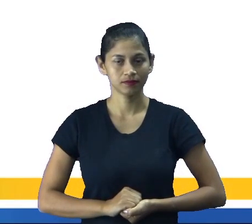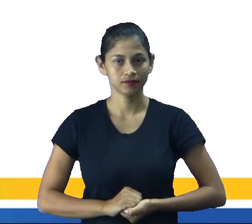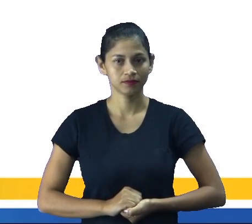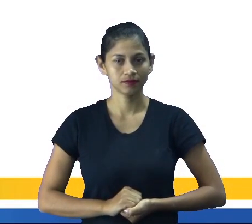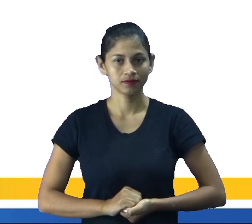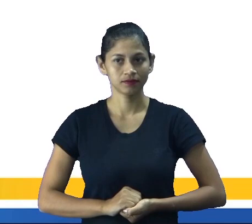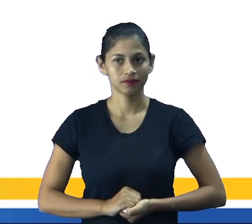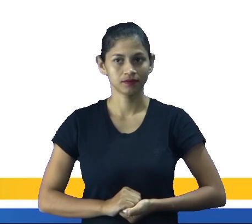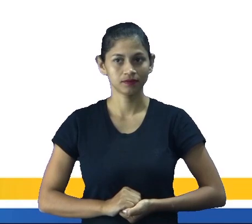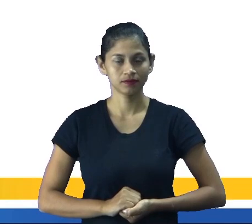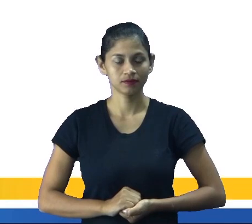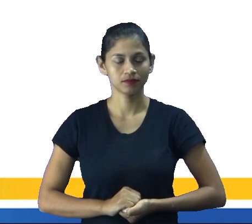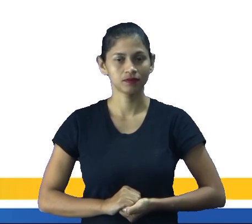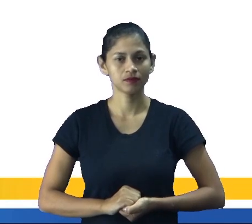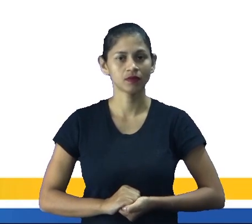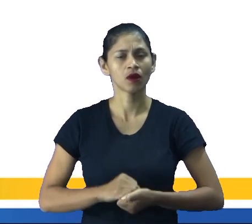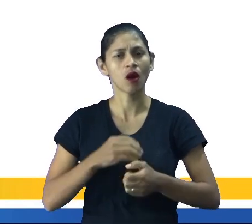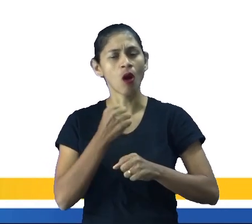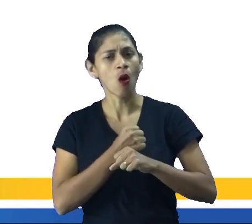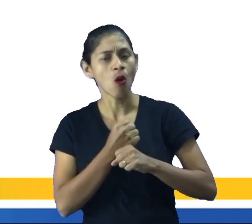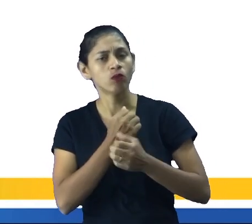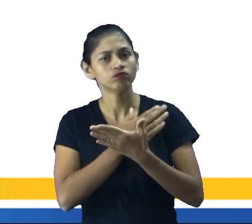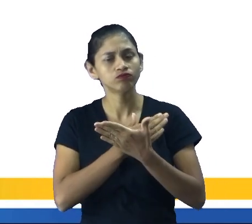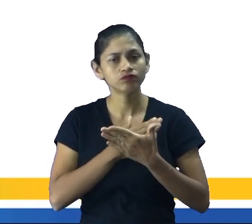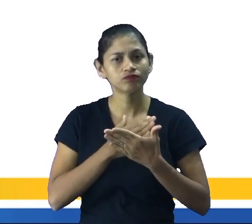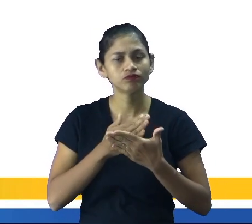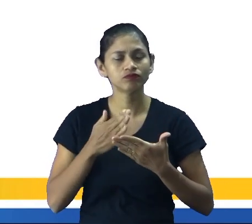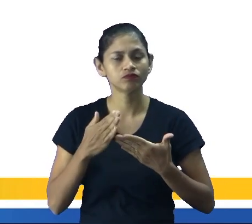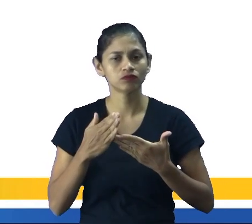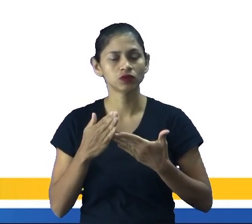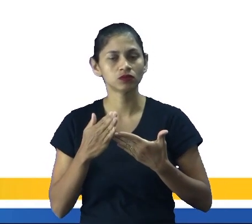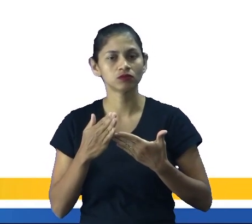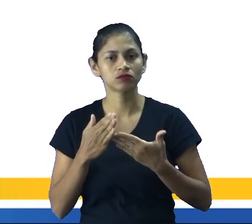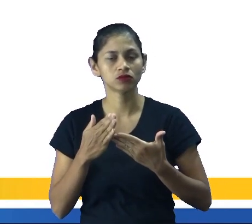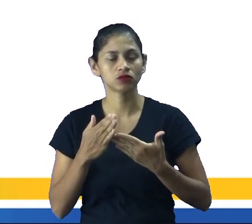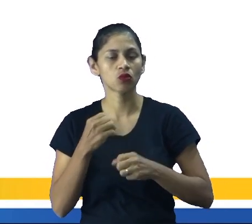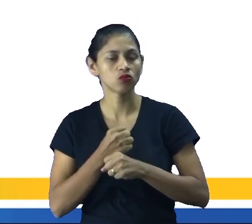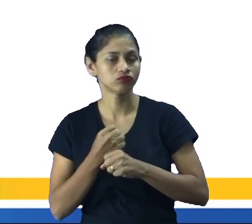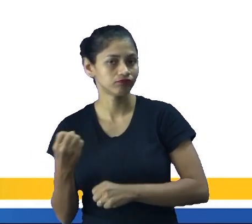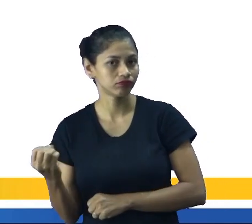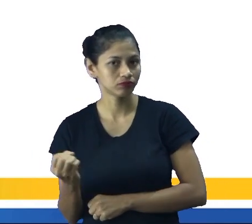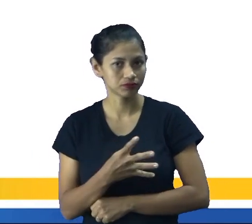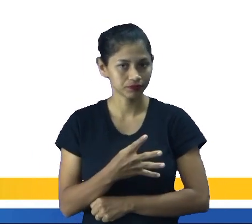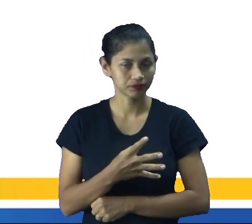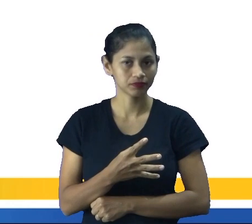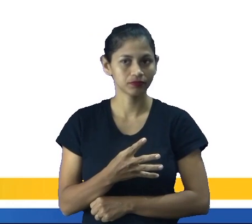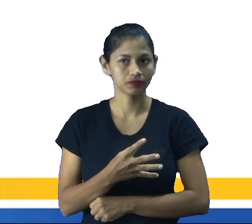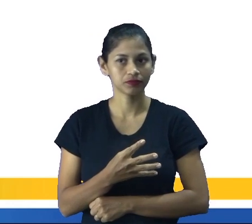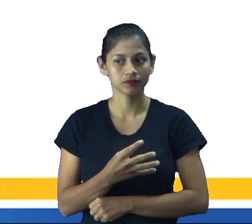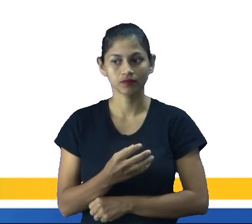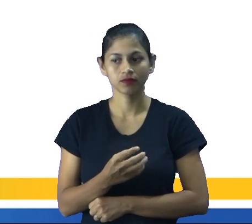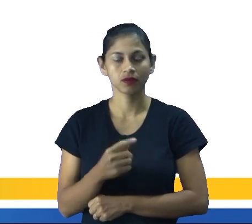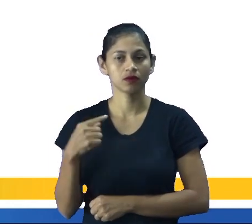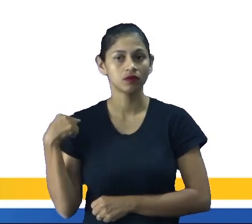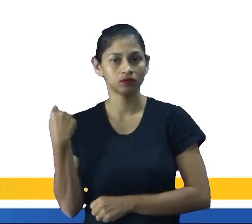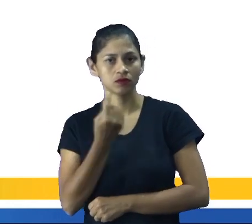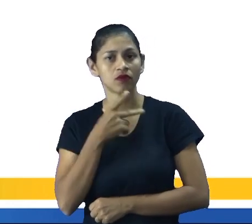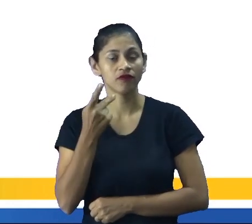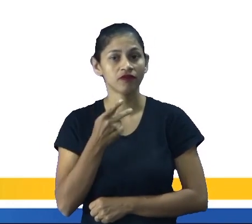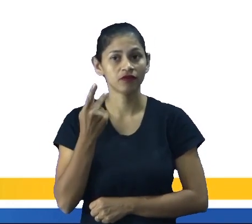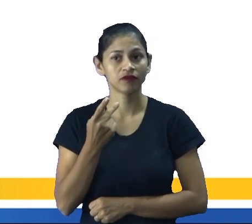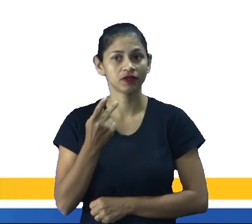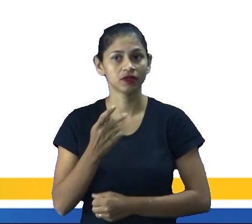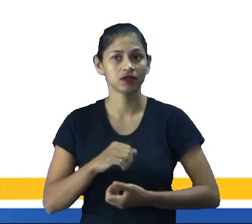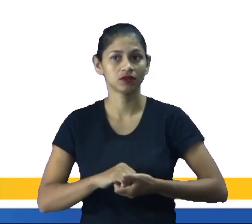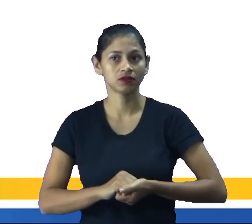O ano se inicia com o ano novo, certo? Então nós iremos falar sobre o New